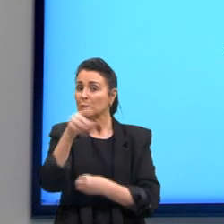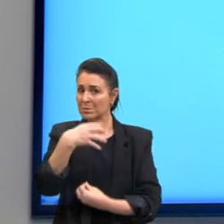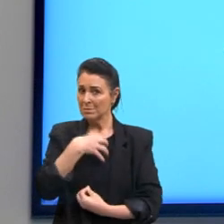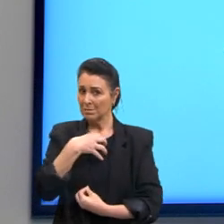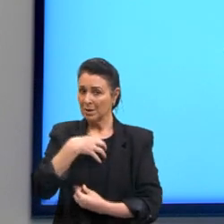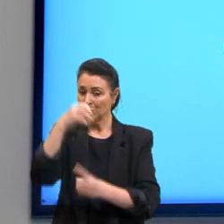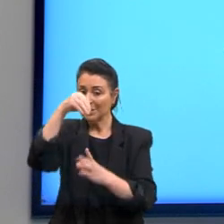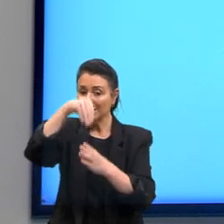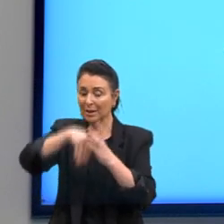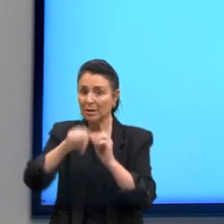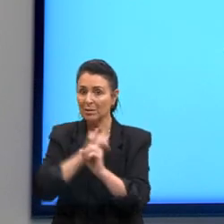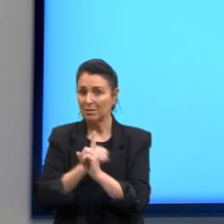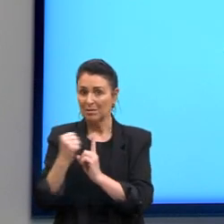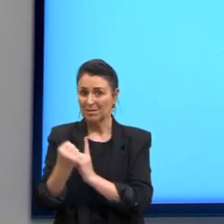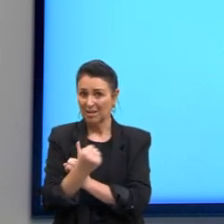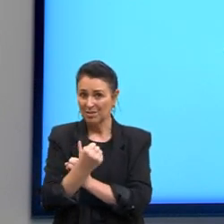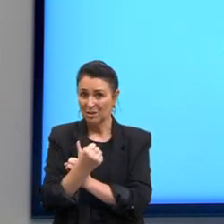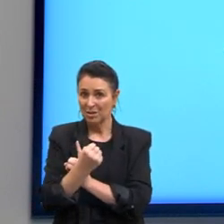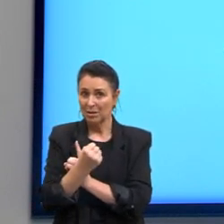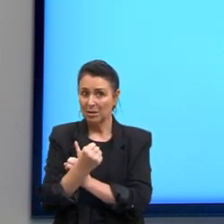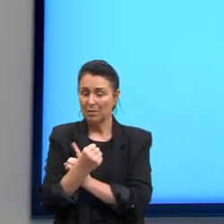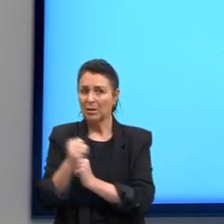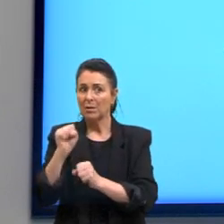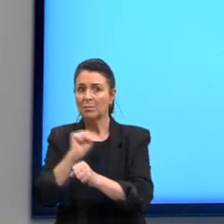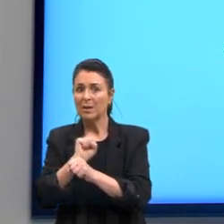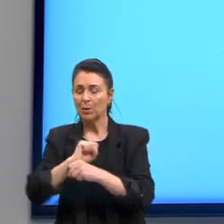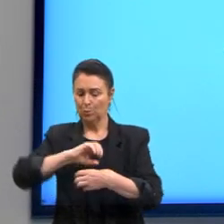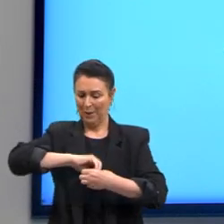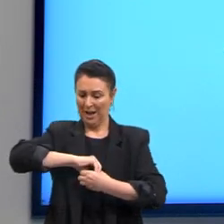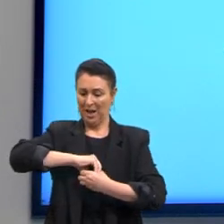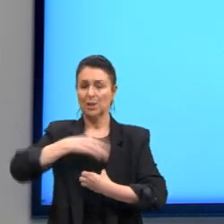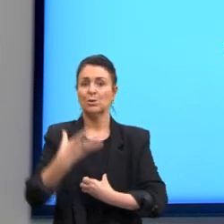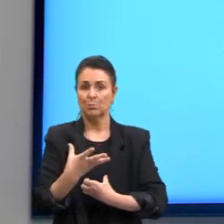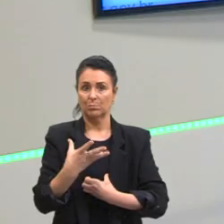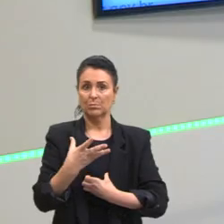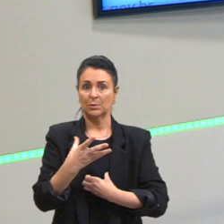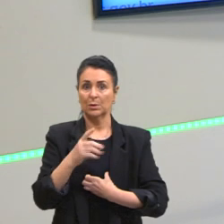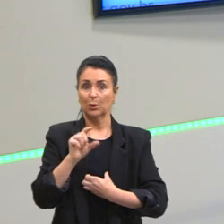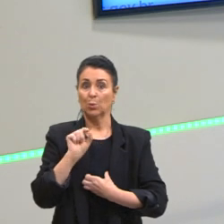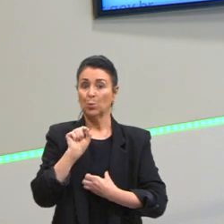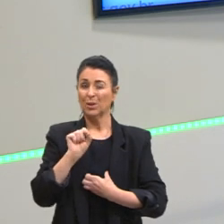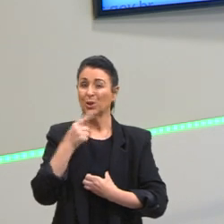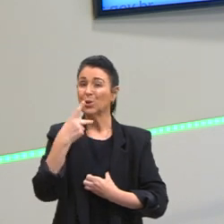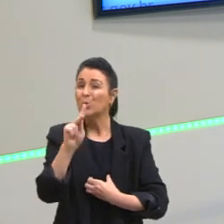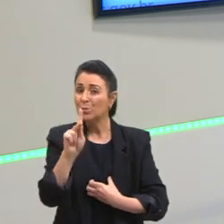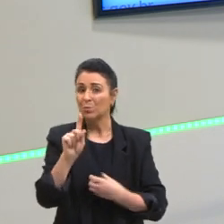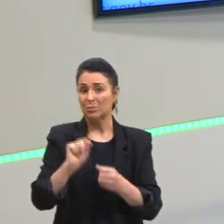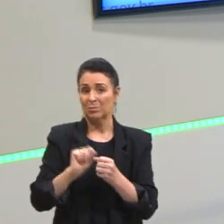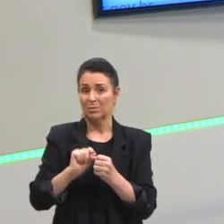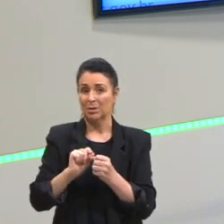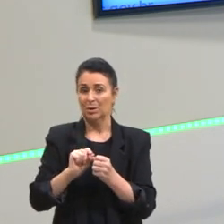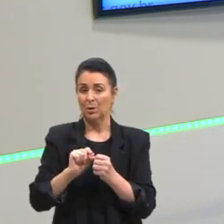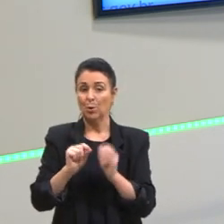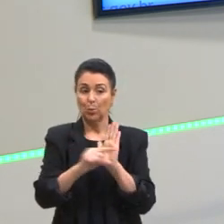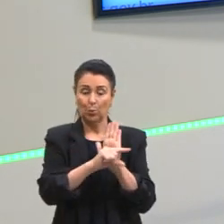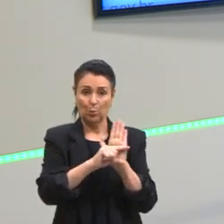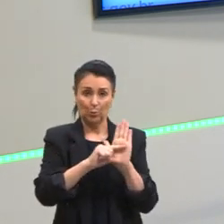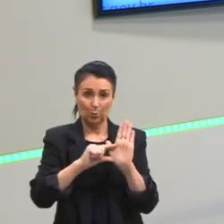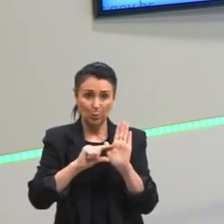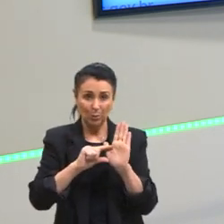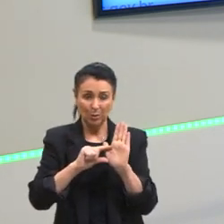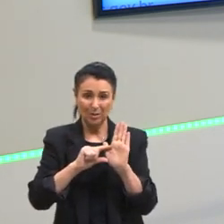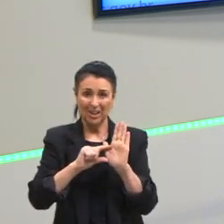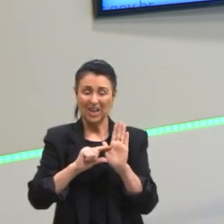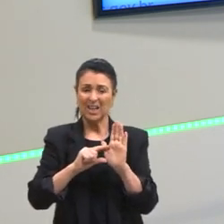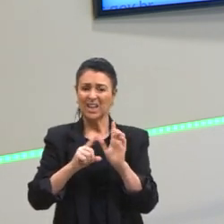se espera atitudes. Então, o Erwin Goffman critica muito, por exemplo, um